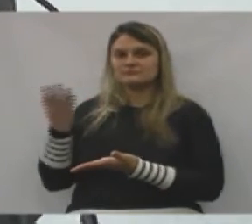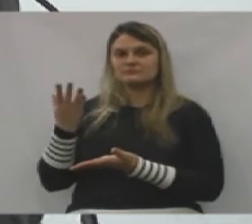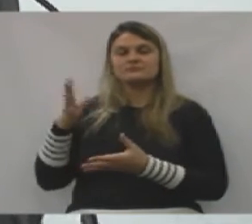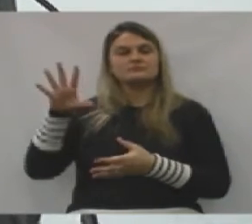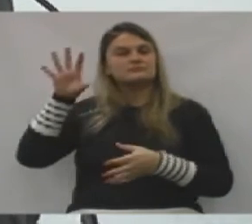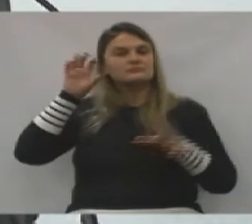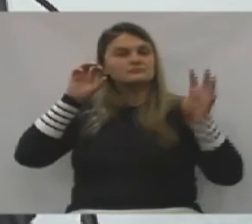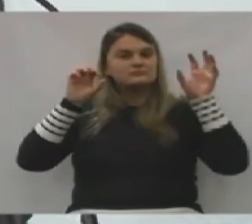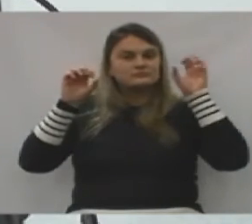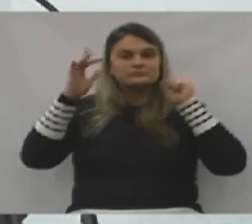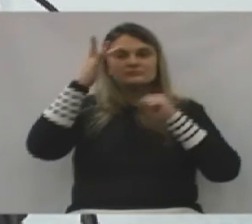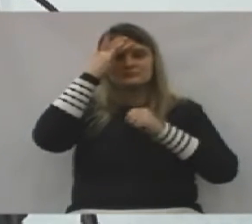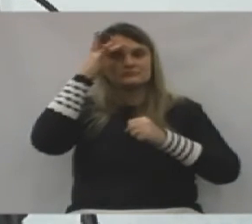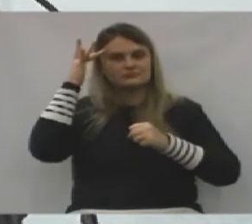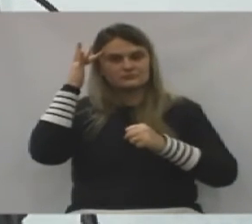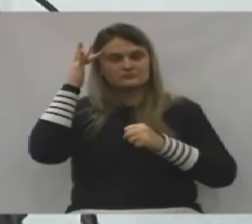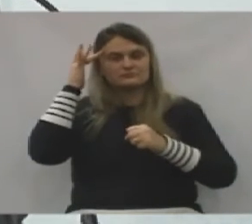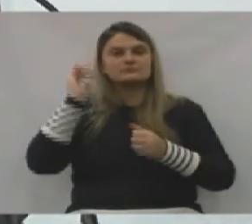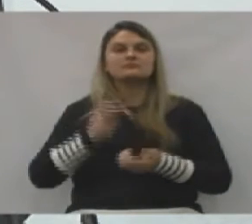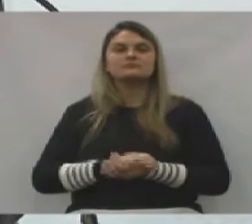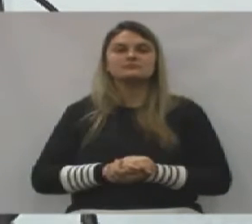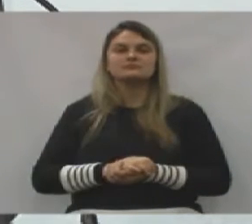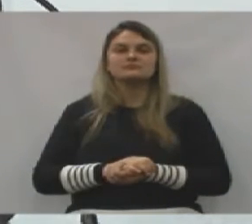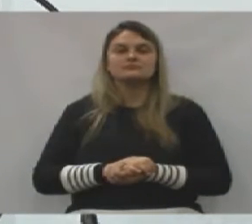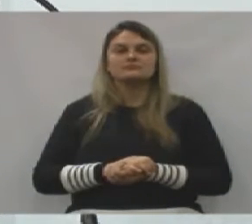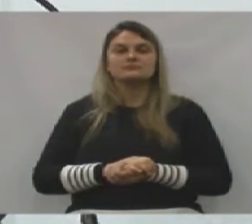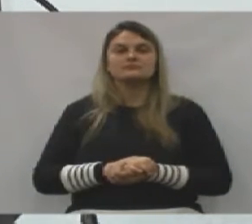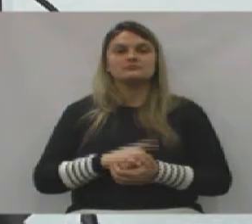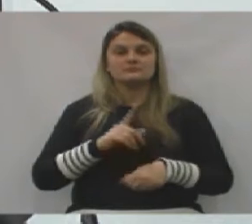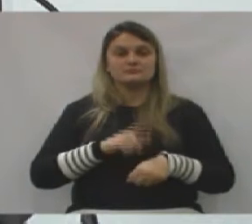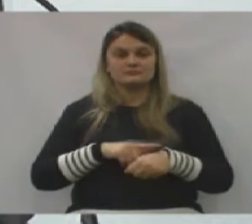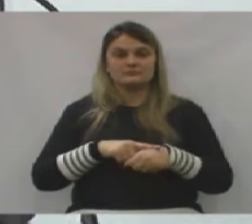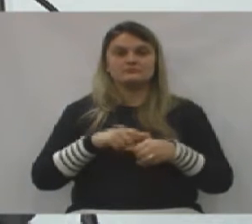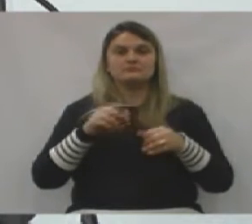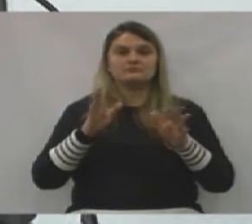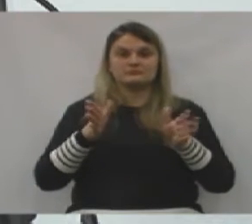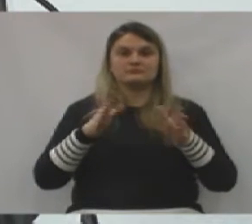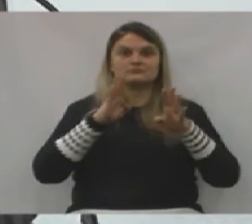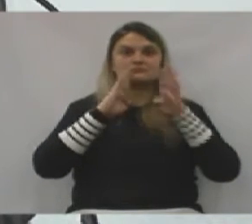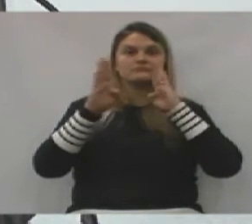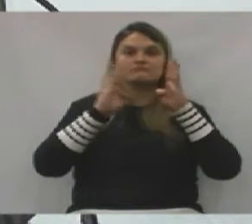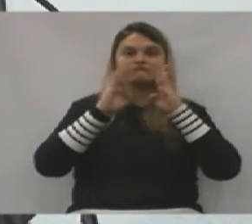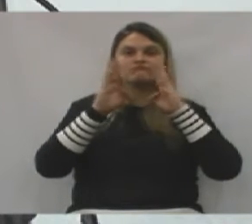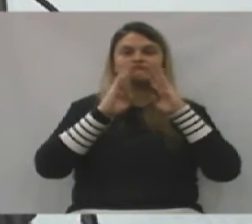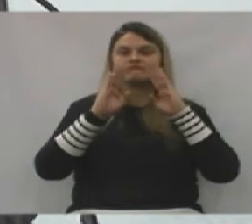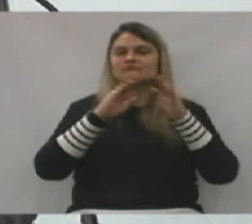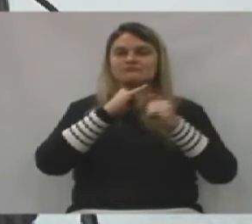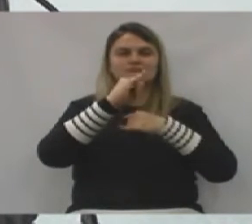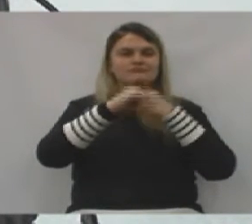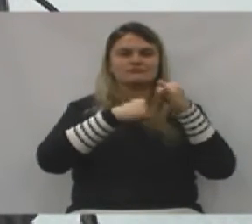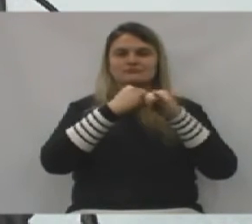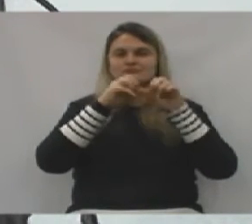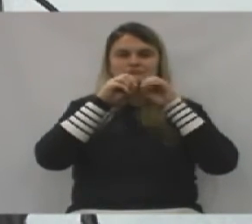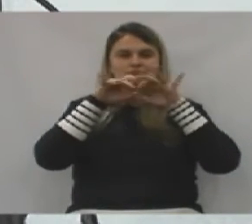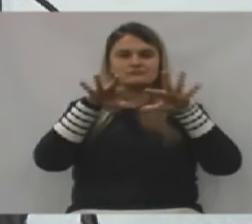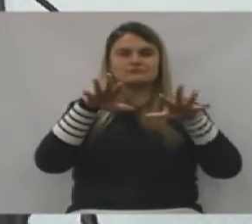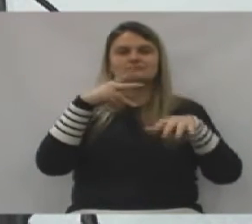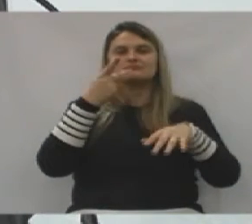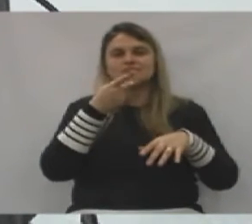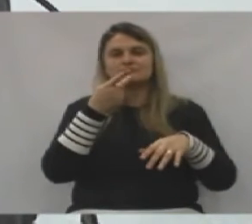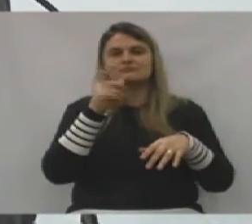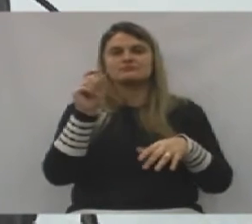escutando as pessoas em época de rede social, onde todos falam o que